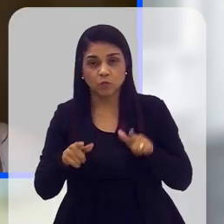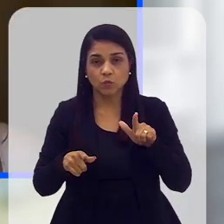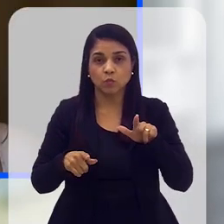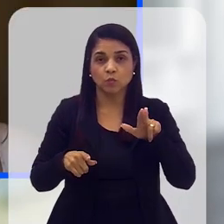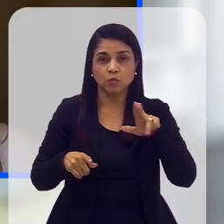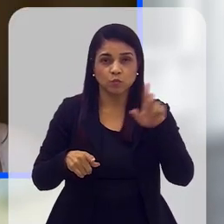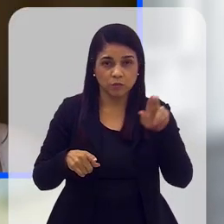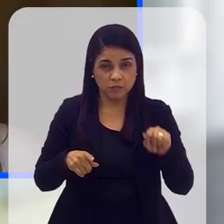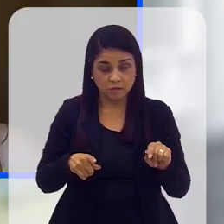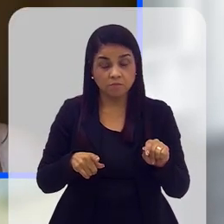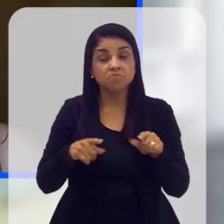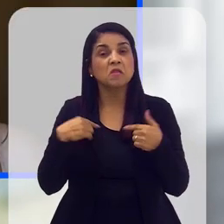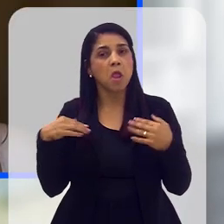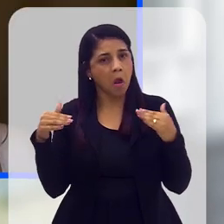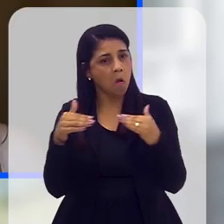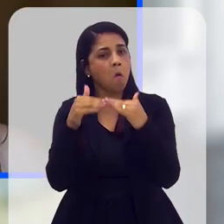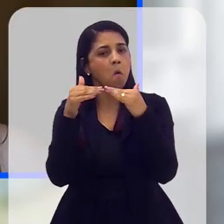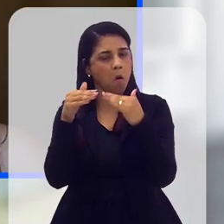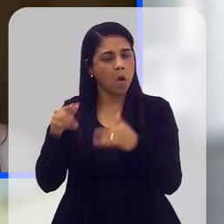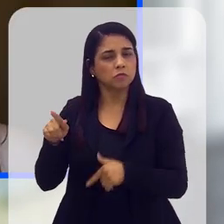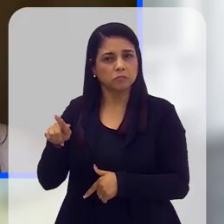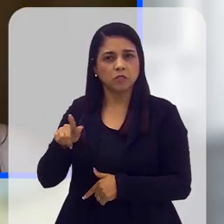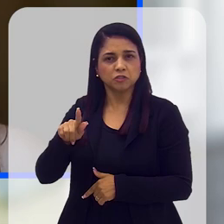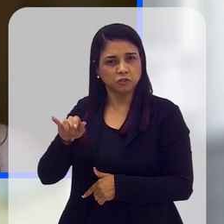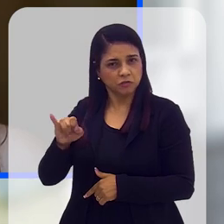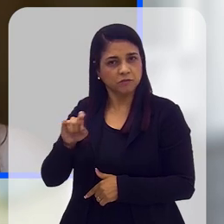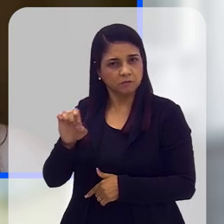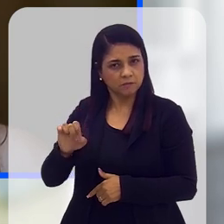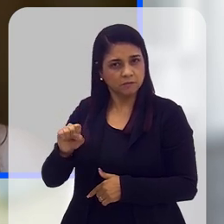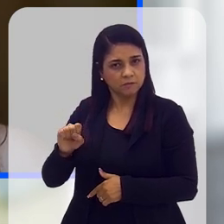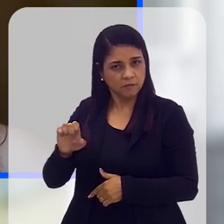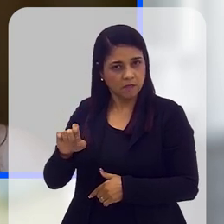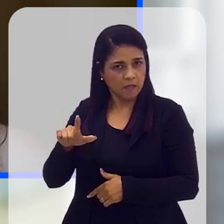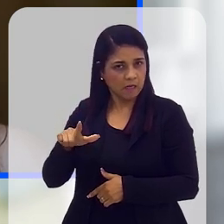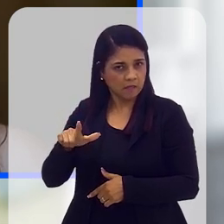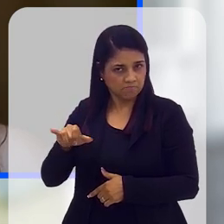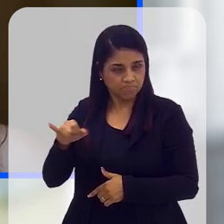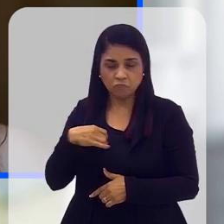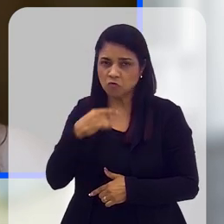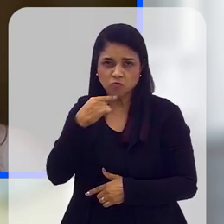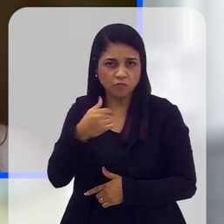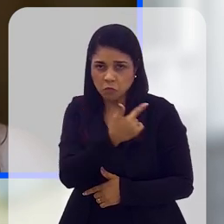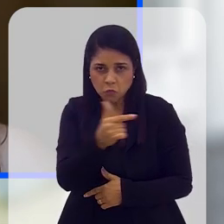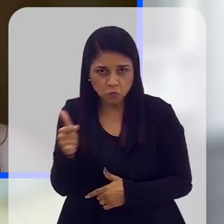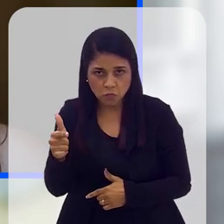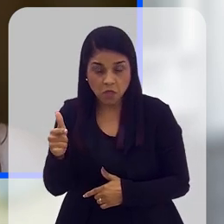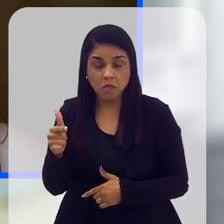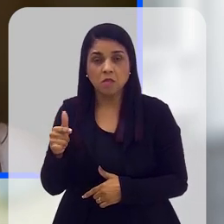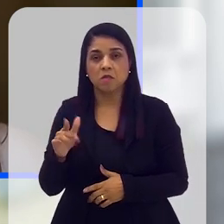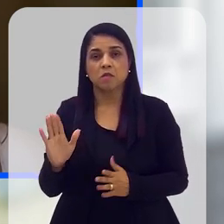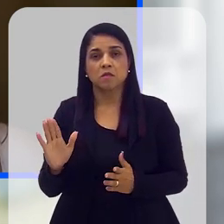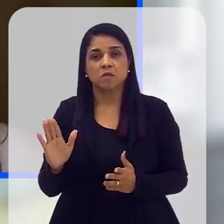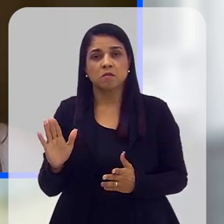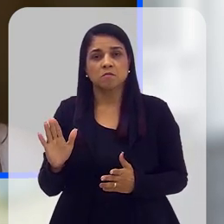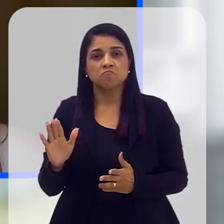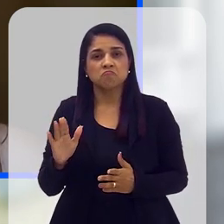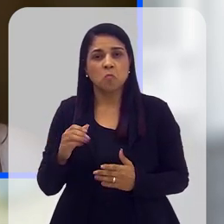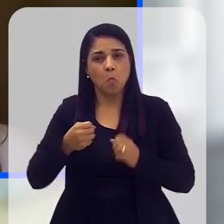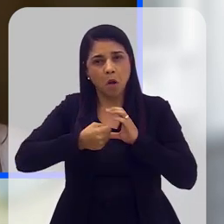Ah, eu estou 100% de acordo com a Gisele. Eu acho que não há nenhuma dúvida, em primeiro lugar, sobre